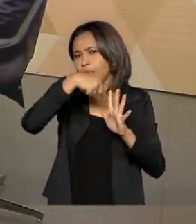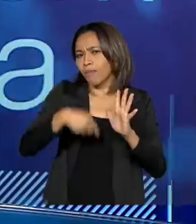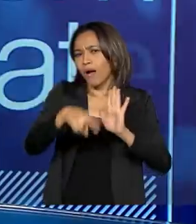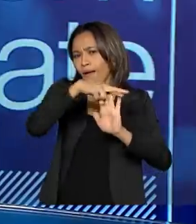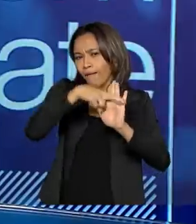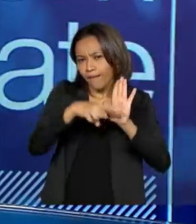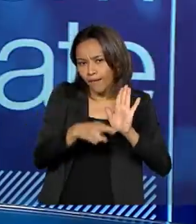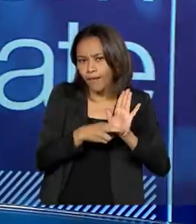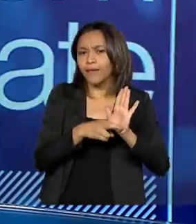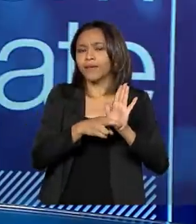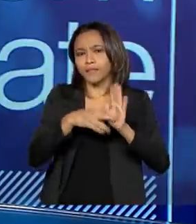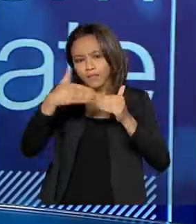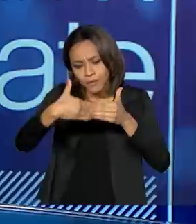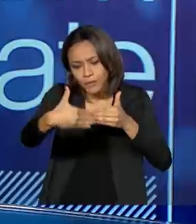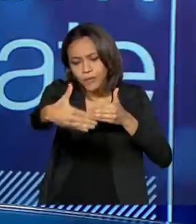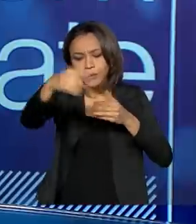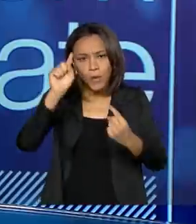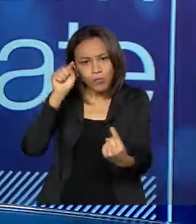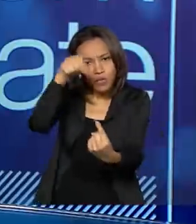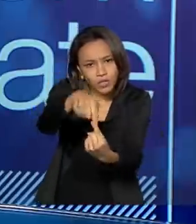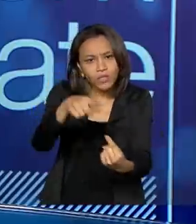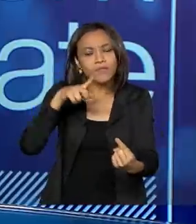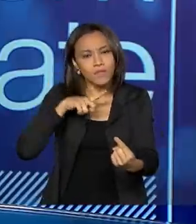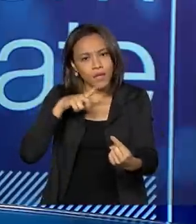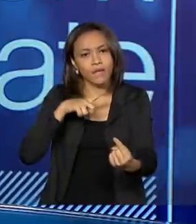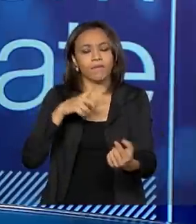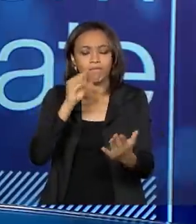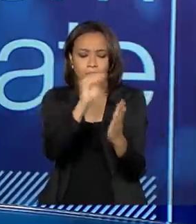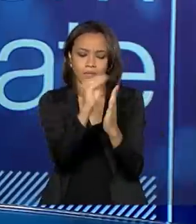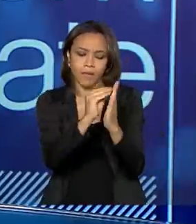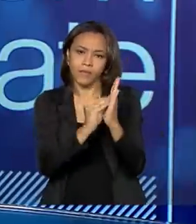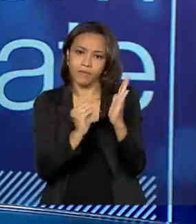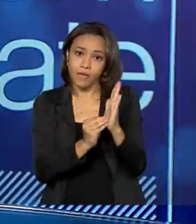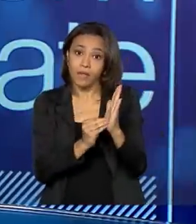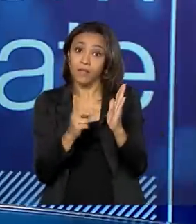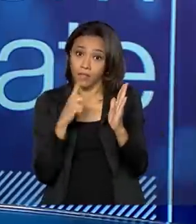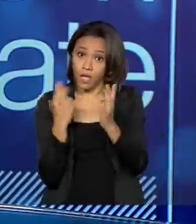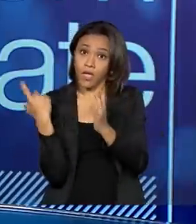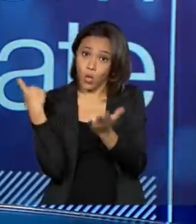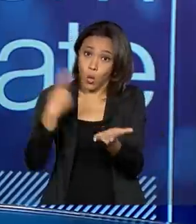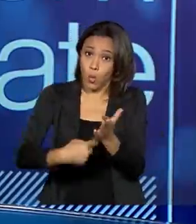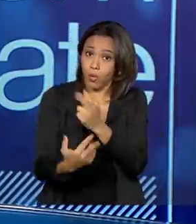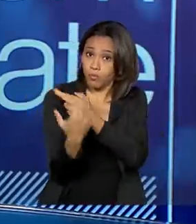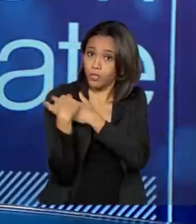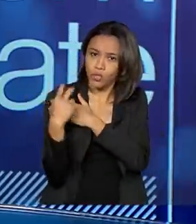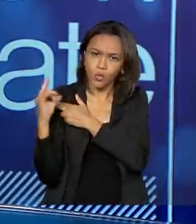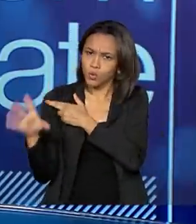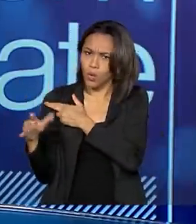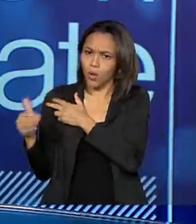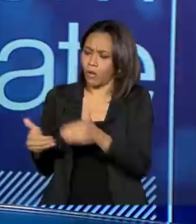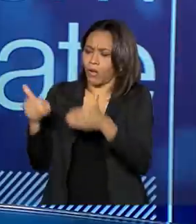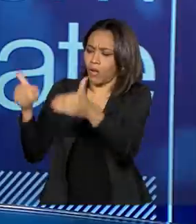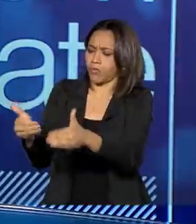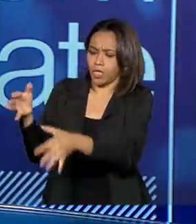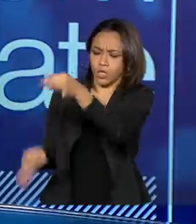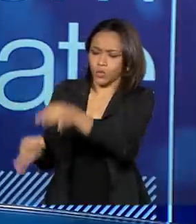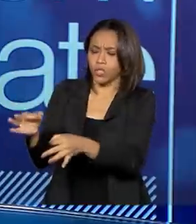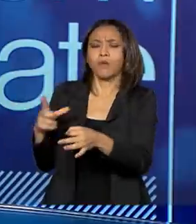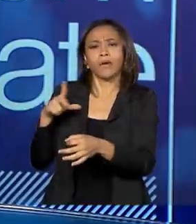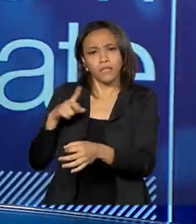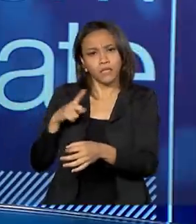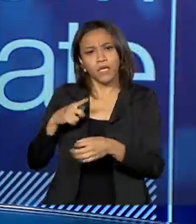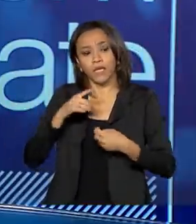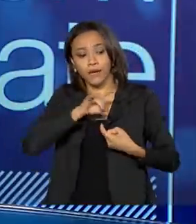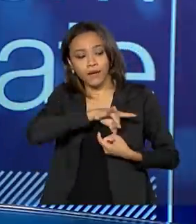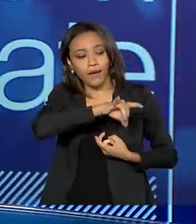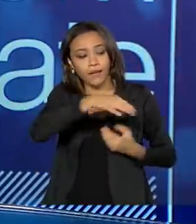longo do ano. Provavelmente, ele vai trazer obrigações não só para o Ministério da Justiça, mas outros ministérios também. Uma